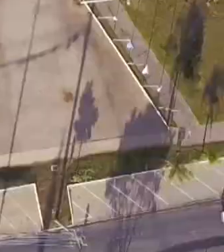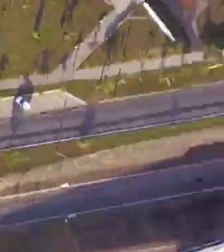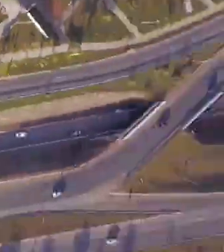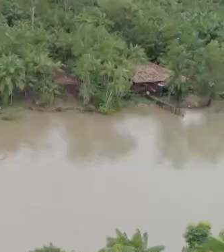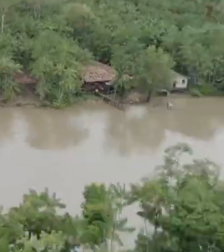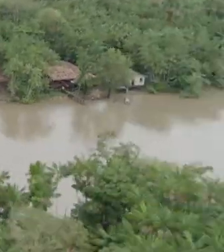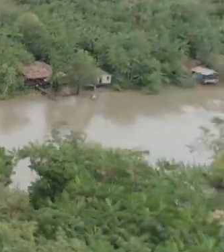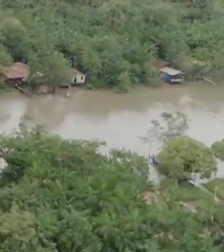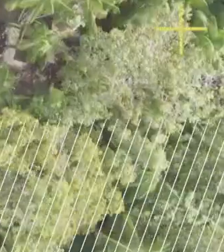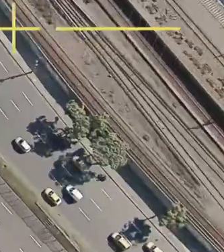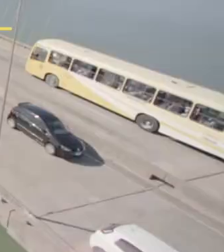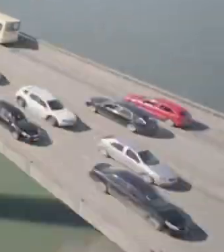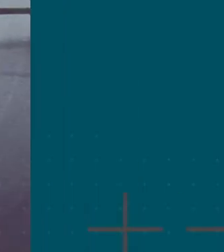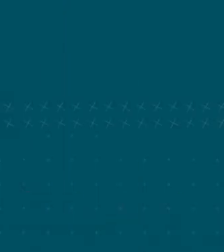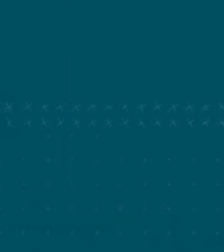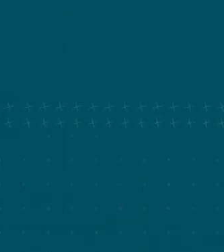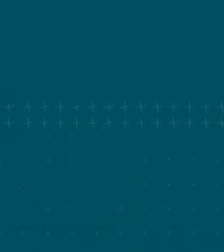Tchau! Tchau!